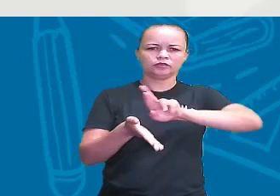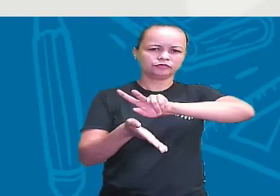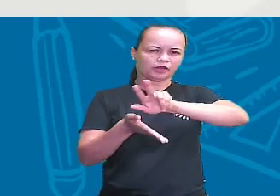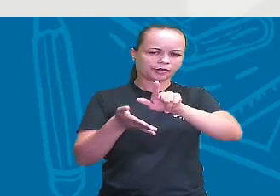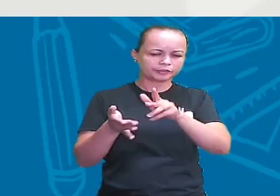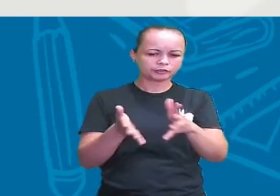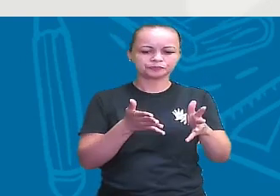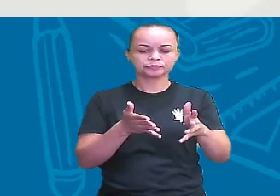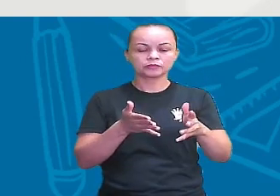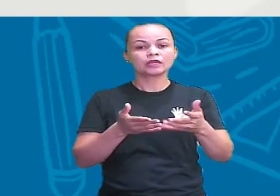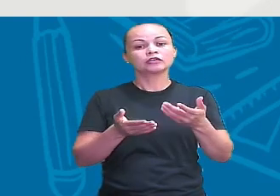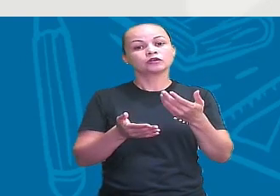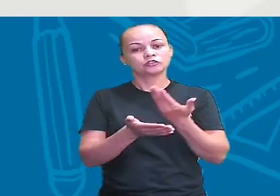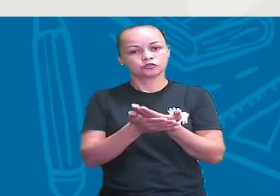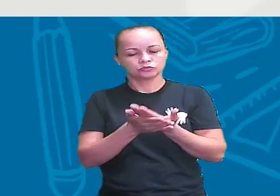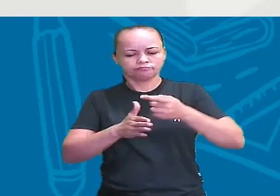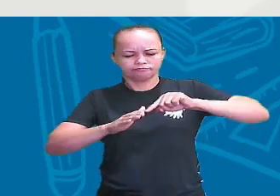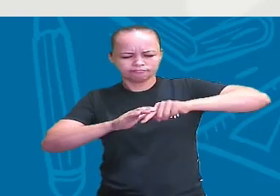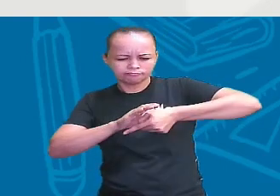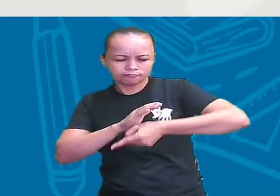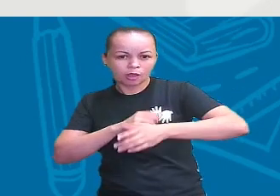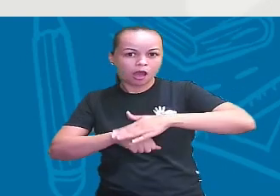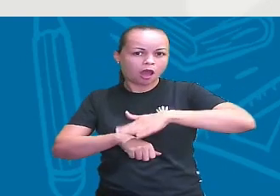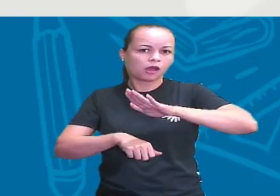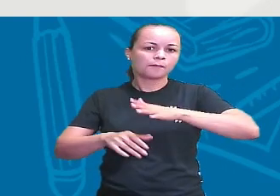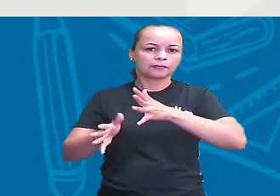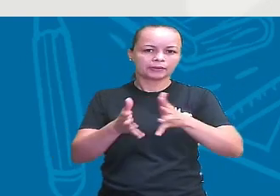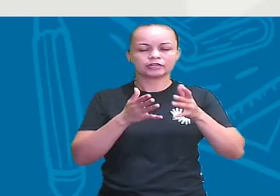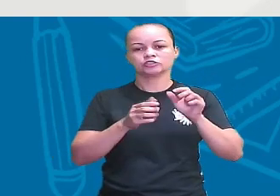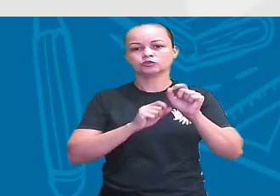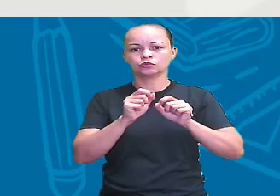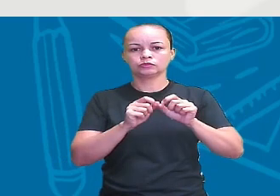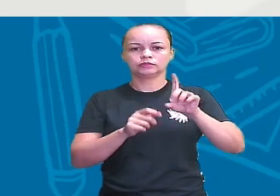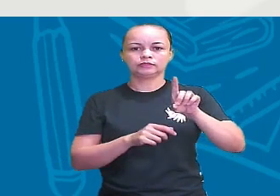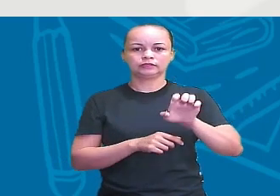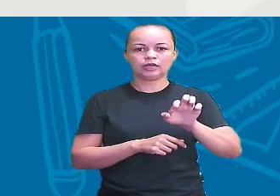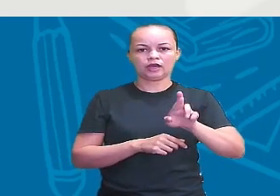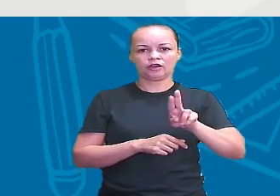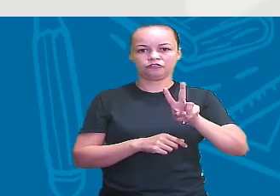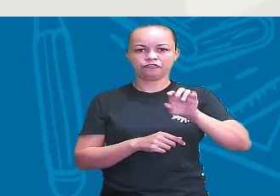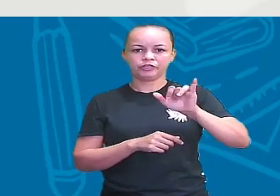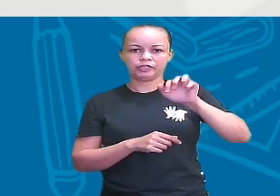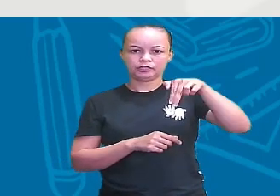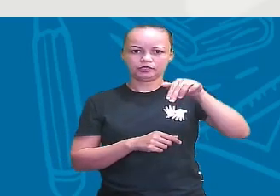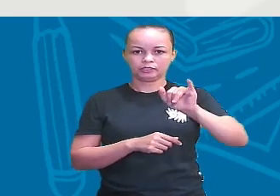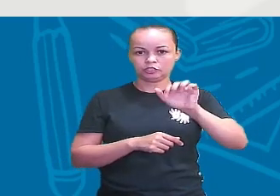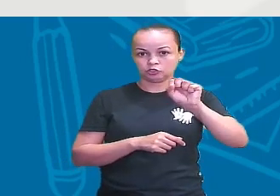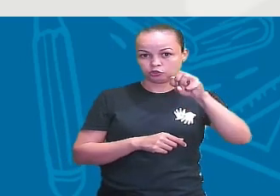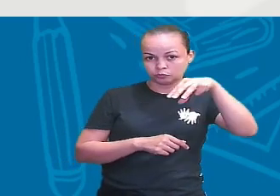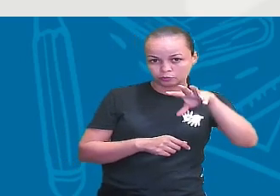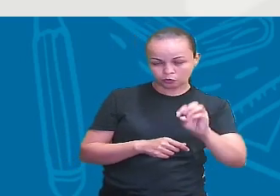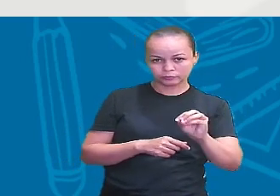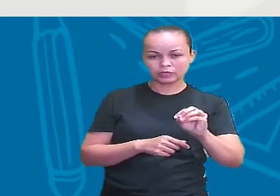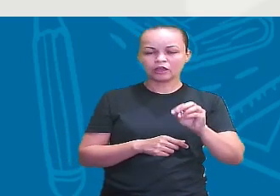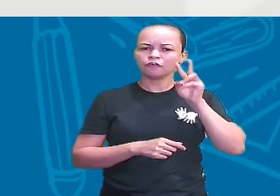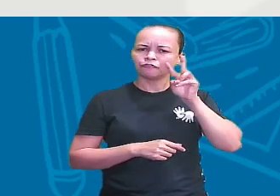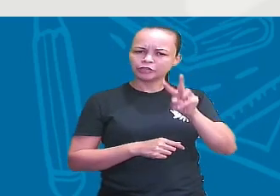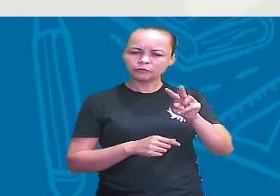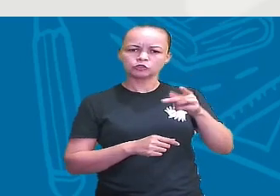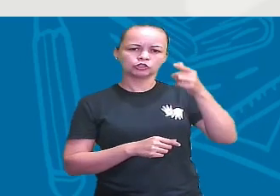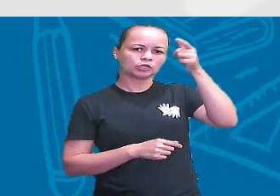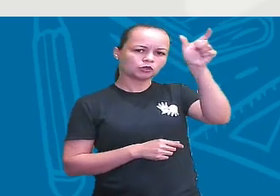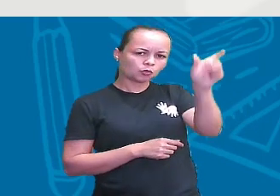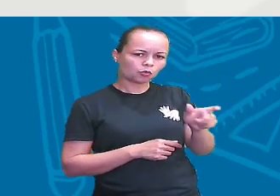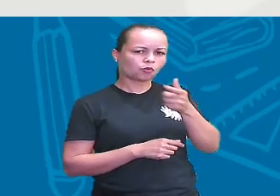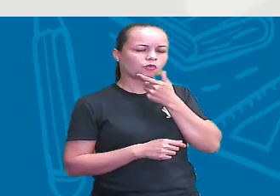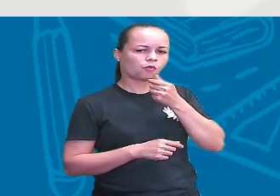a gente estudou mais aprofundado a teoria científica do darwinismo. Nós vimos que Charles Darwin, ele tinha dito que os seres